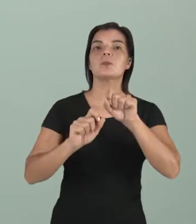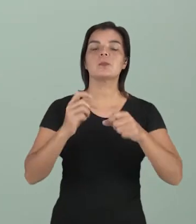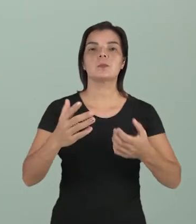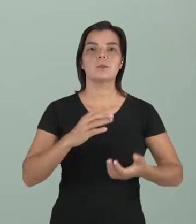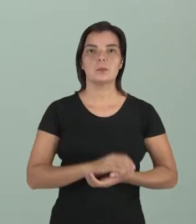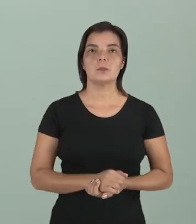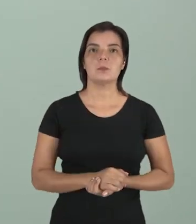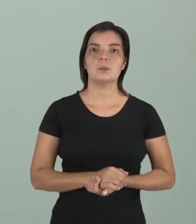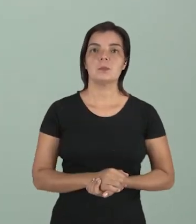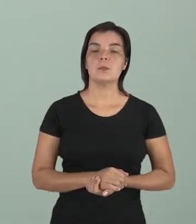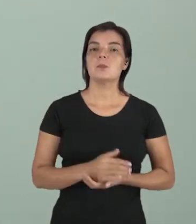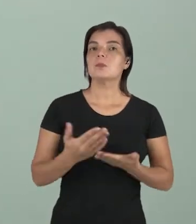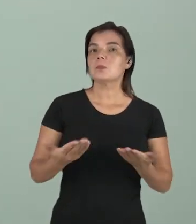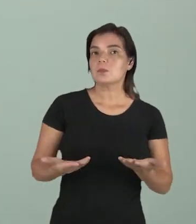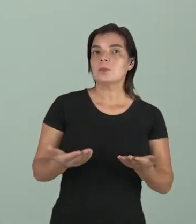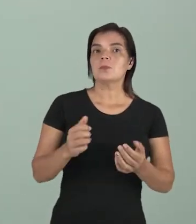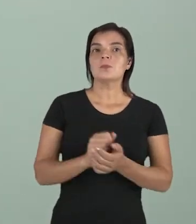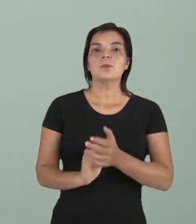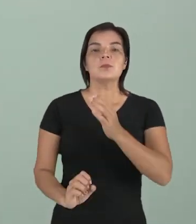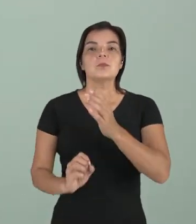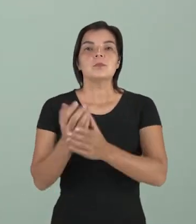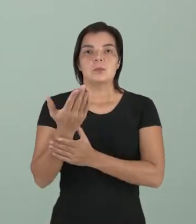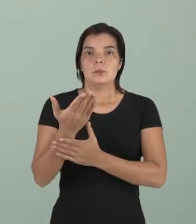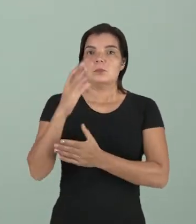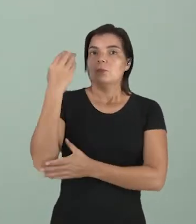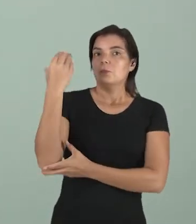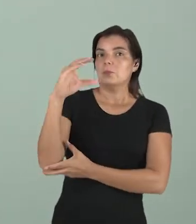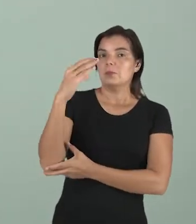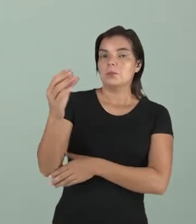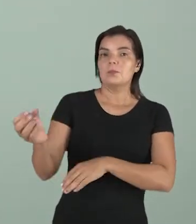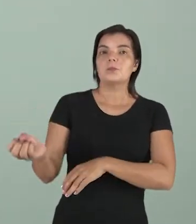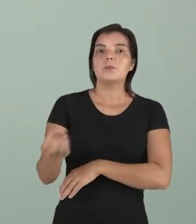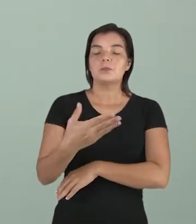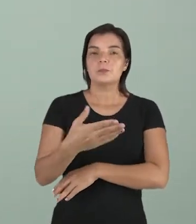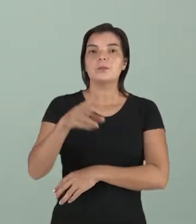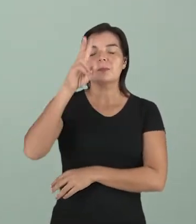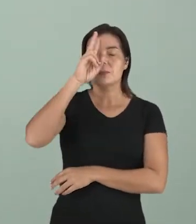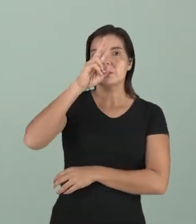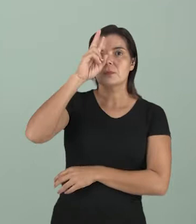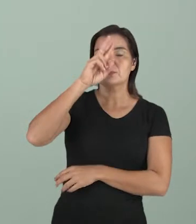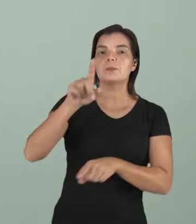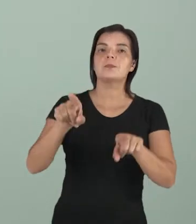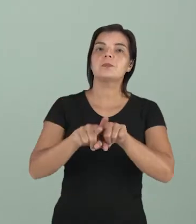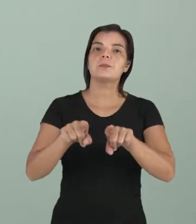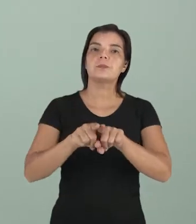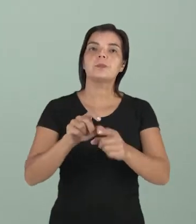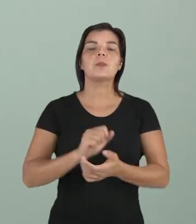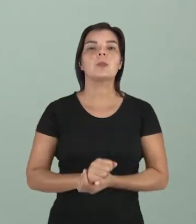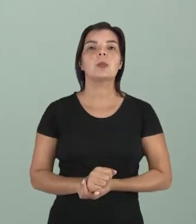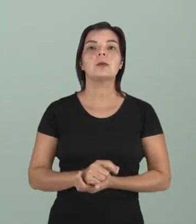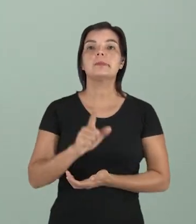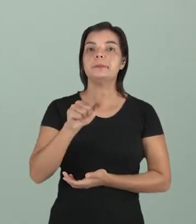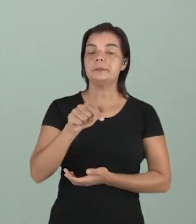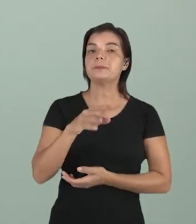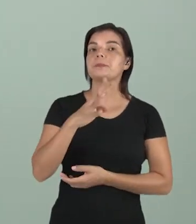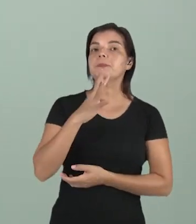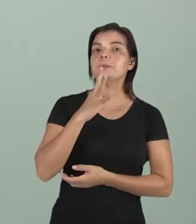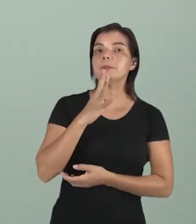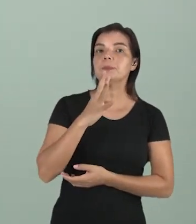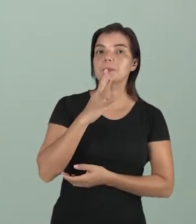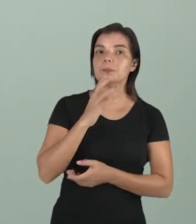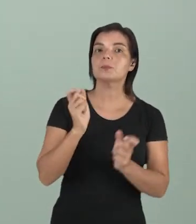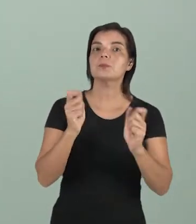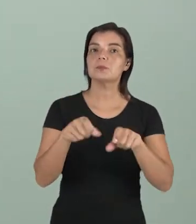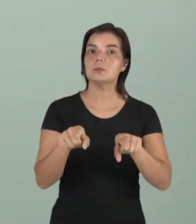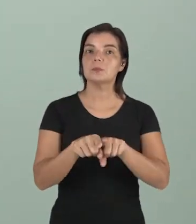estabelecer os fundamentos da ciência moderna. Lembra? Ciência moderna é um conhecimento